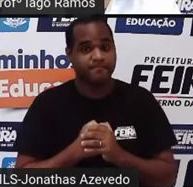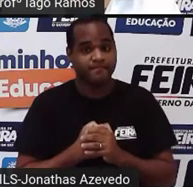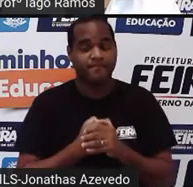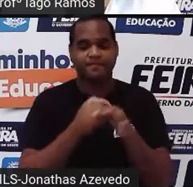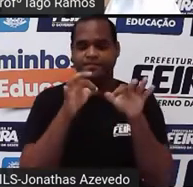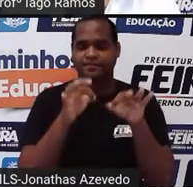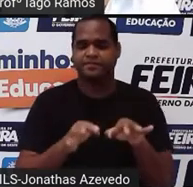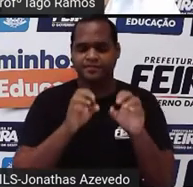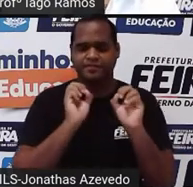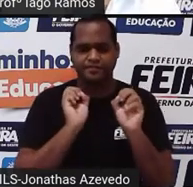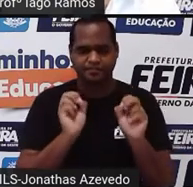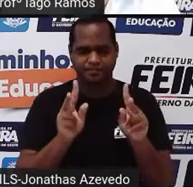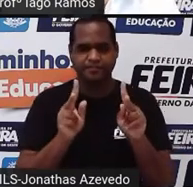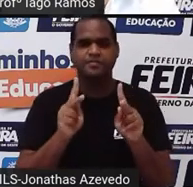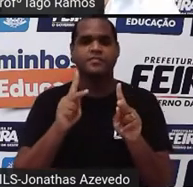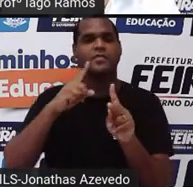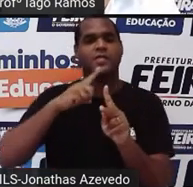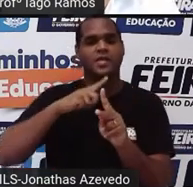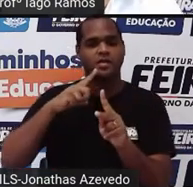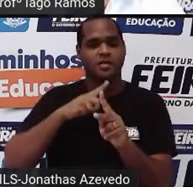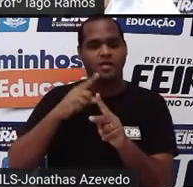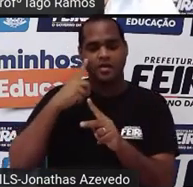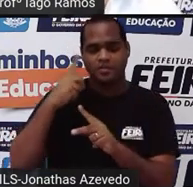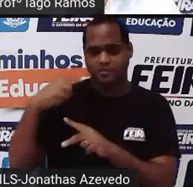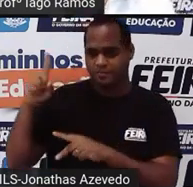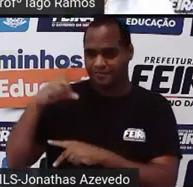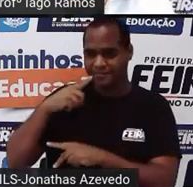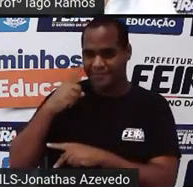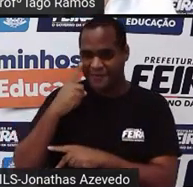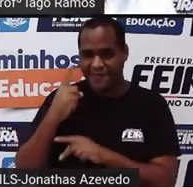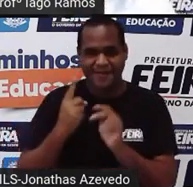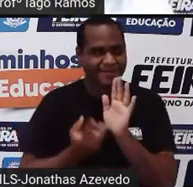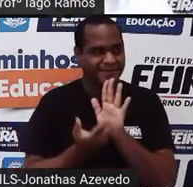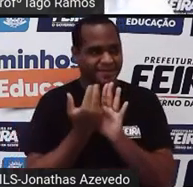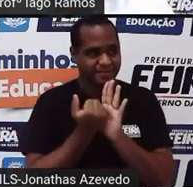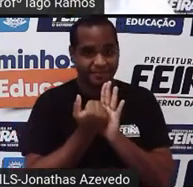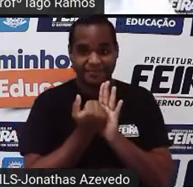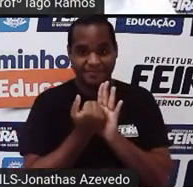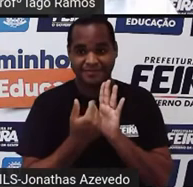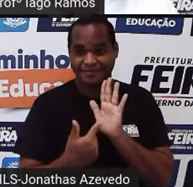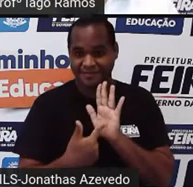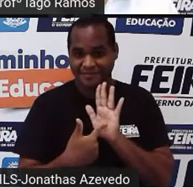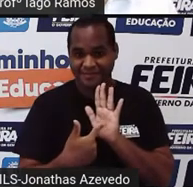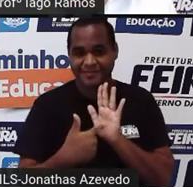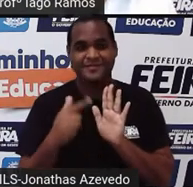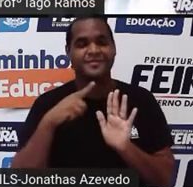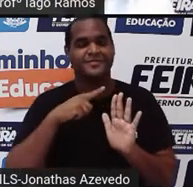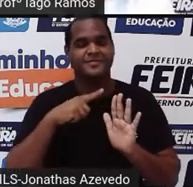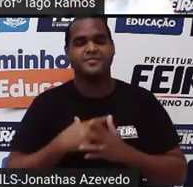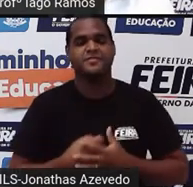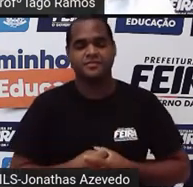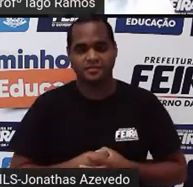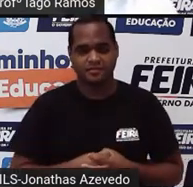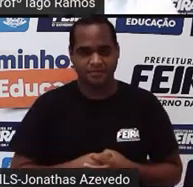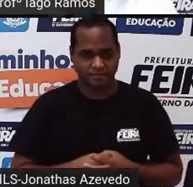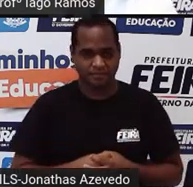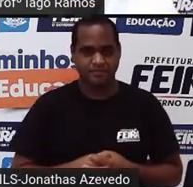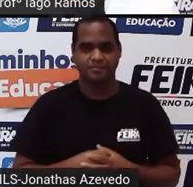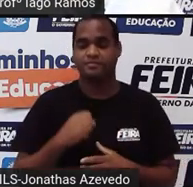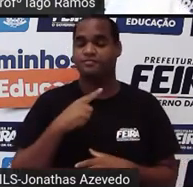perguntinha é a seguinte, olha só, aparece uma imagem aí na tela, tá bom? Com um